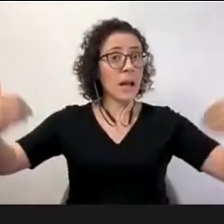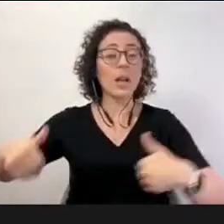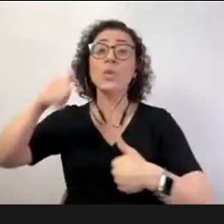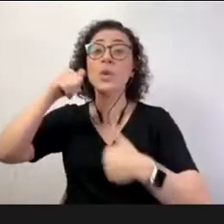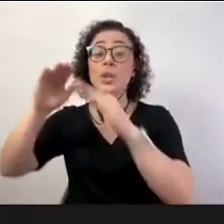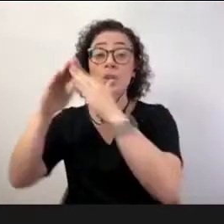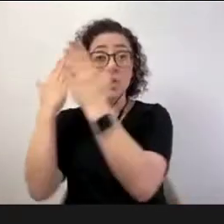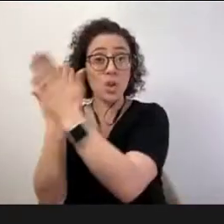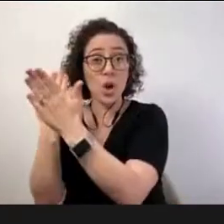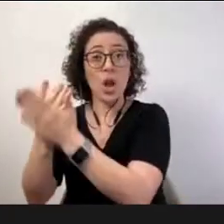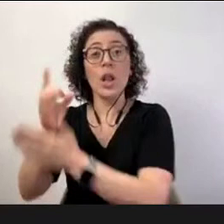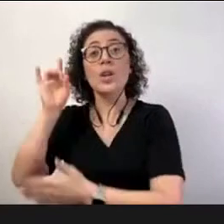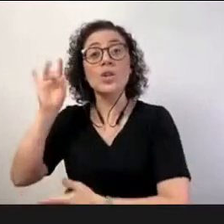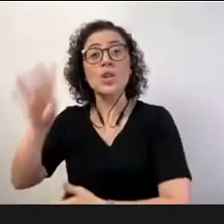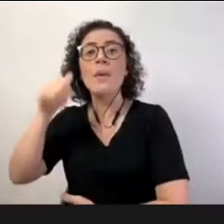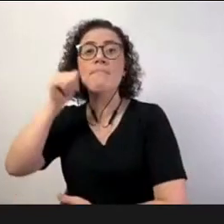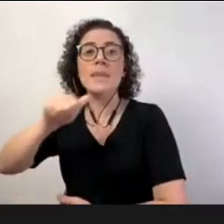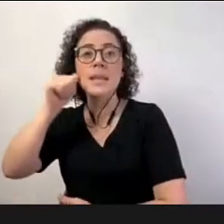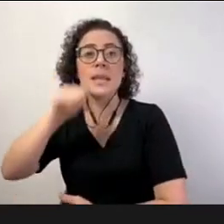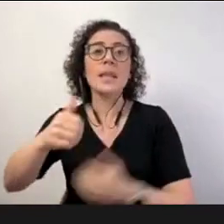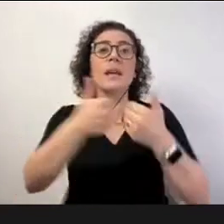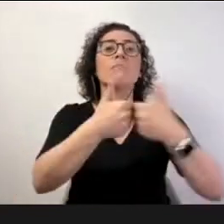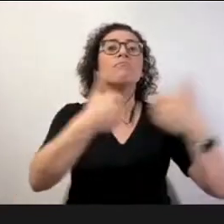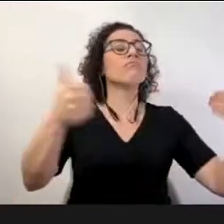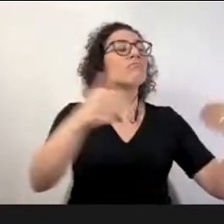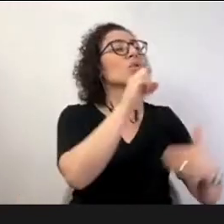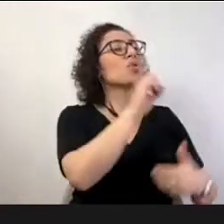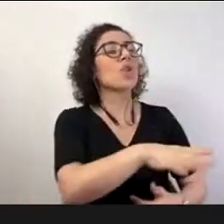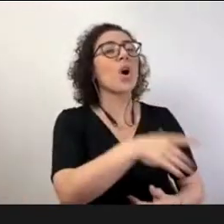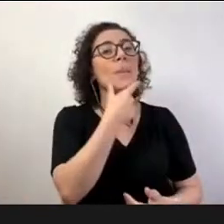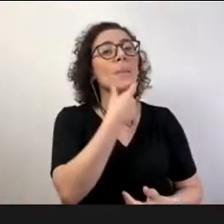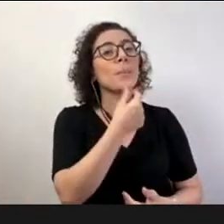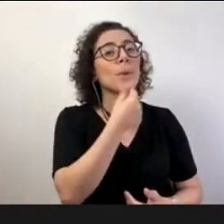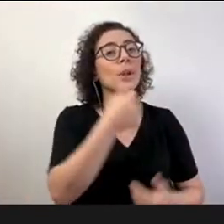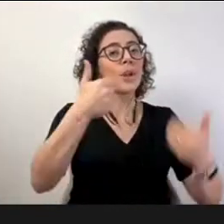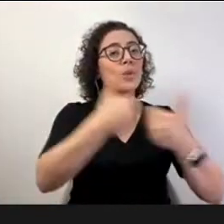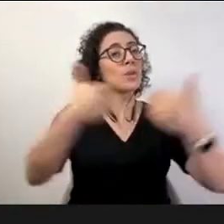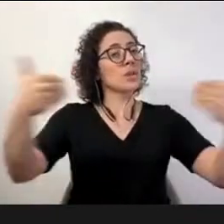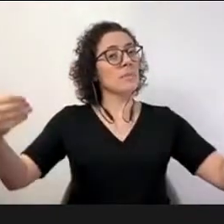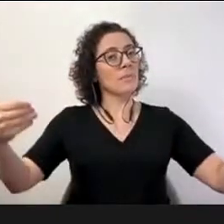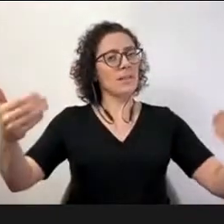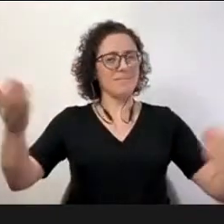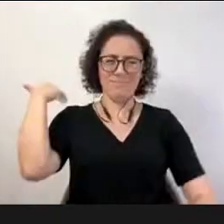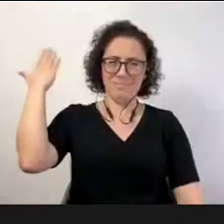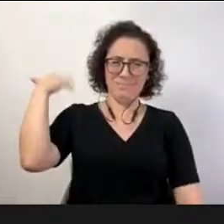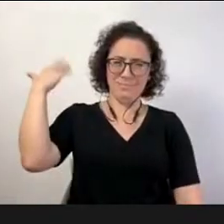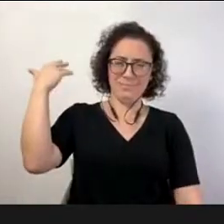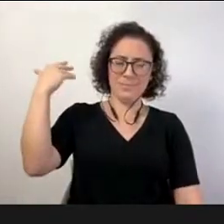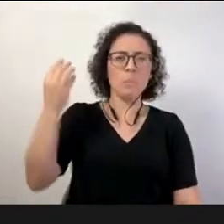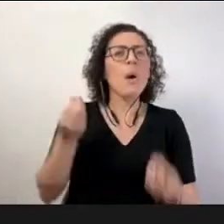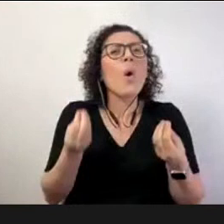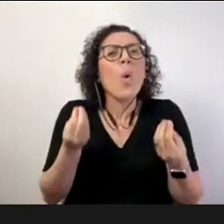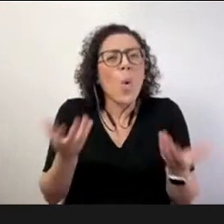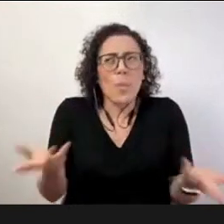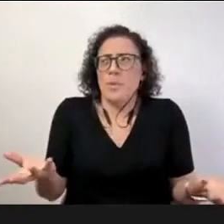possível não é ou se é possível claro que é mas portanto nós precisamos de educar todos com todos